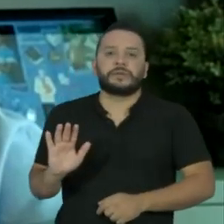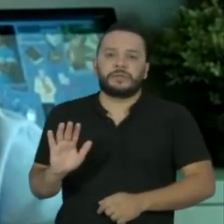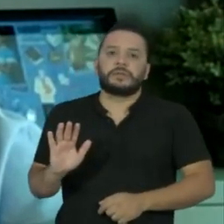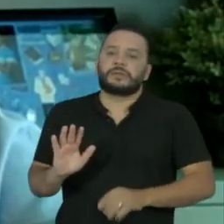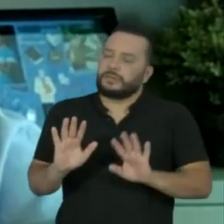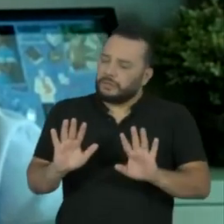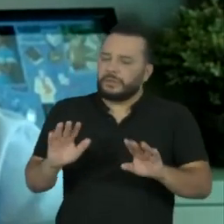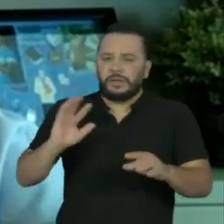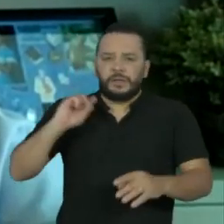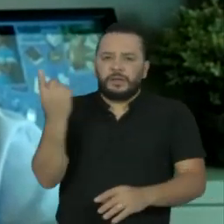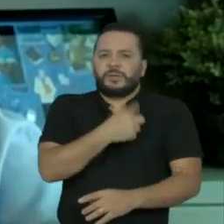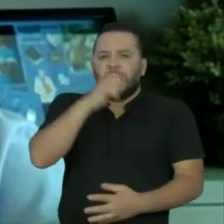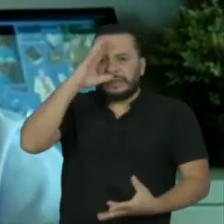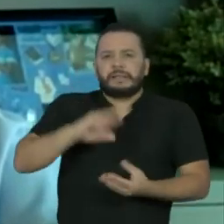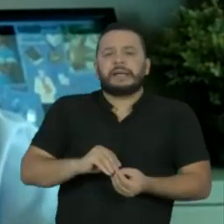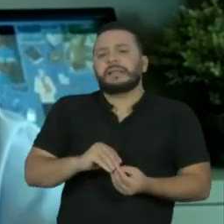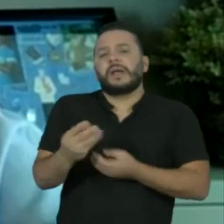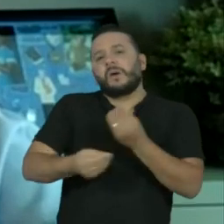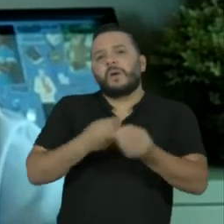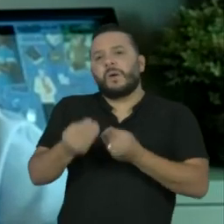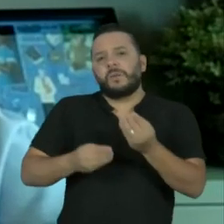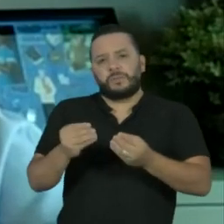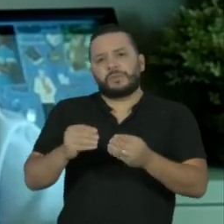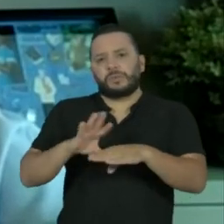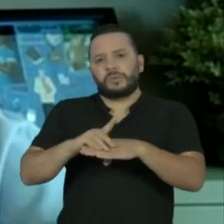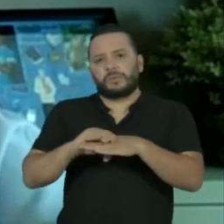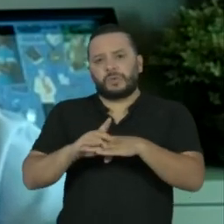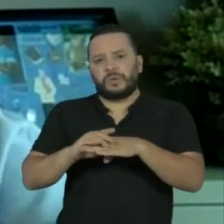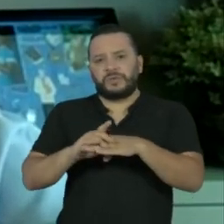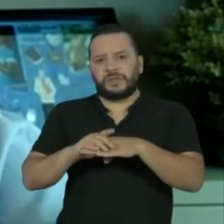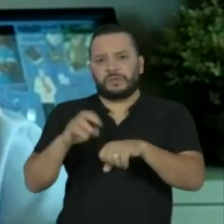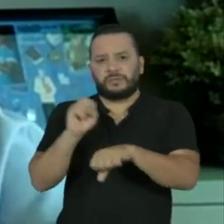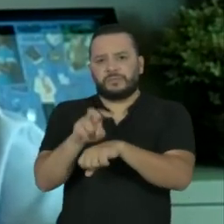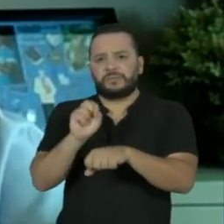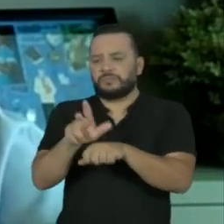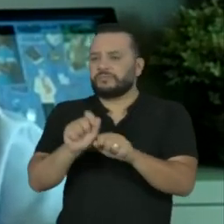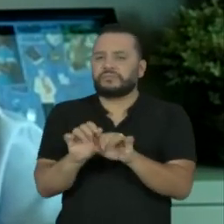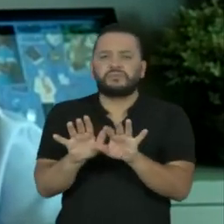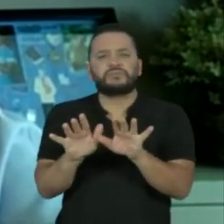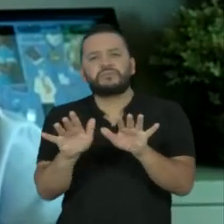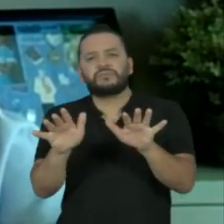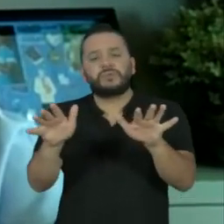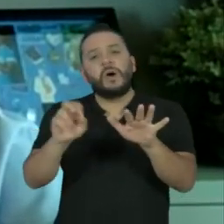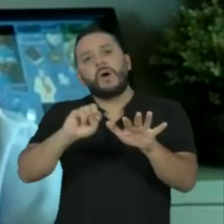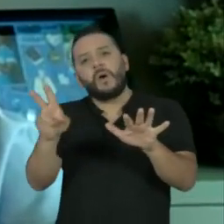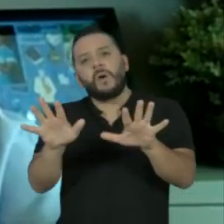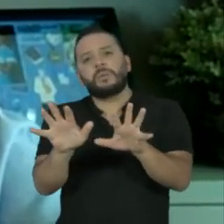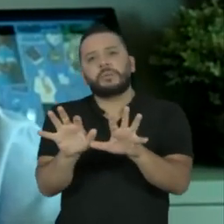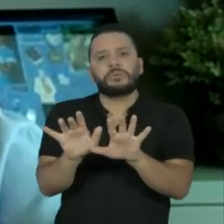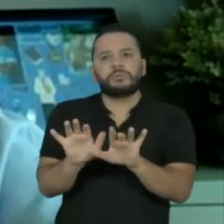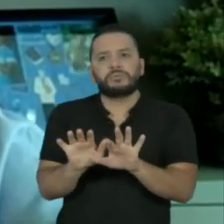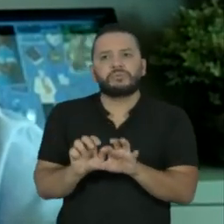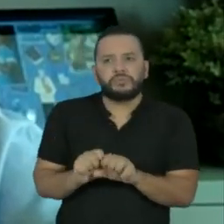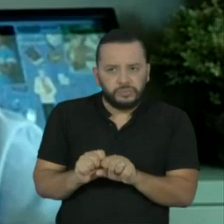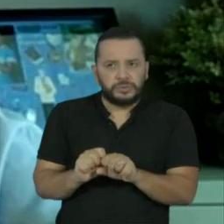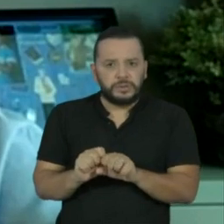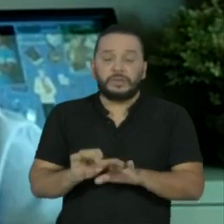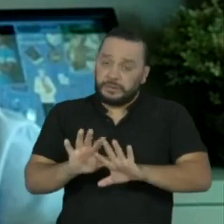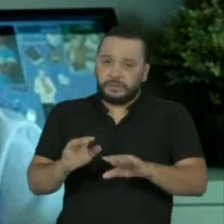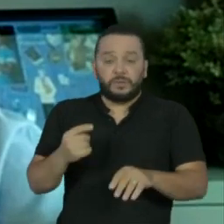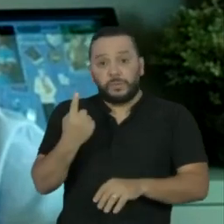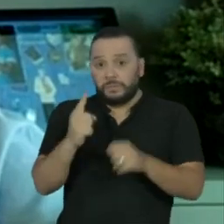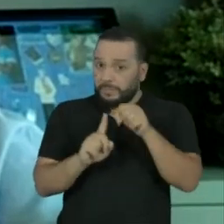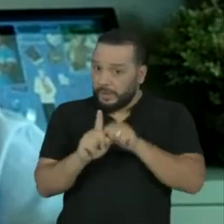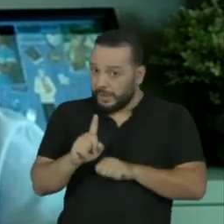quanto que a doença está progredindo na sociedade. Qual que é o risco que a gente daqui a um mês, dois